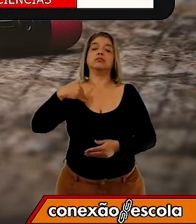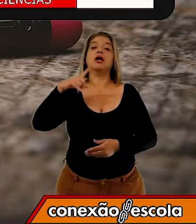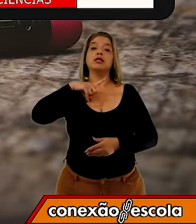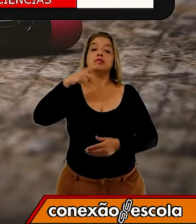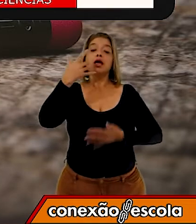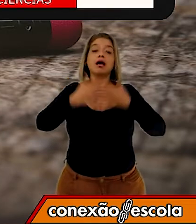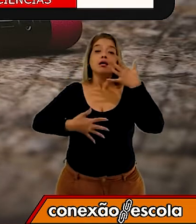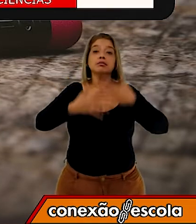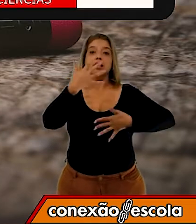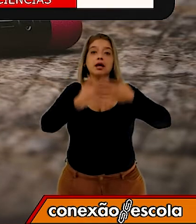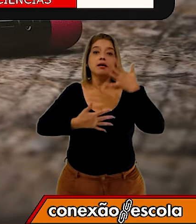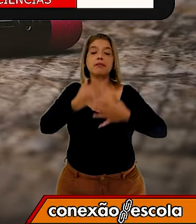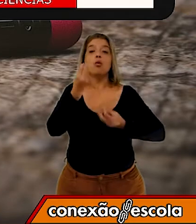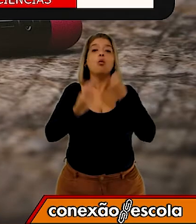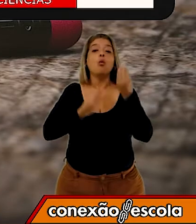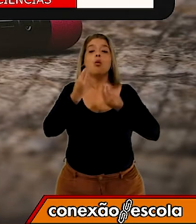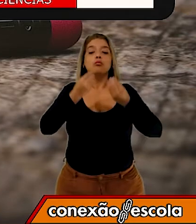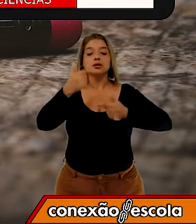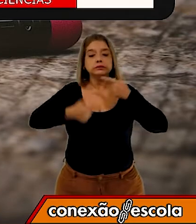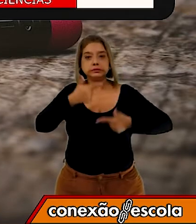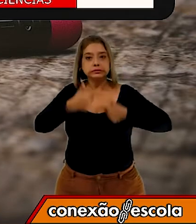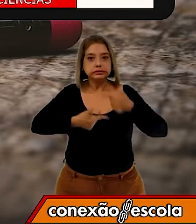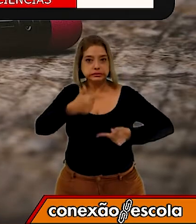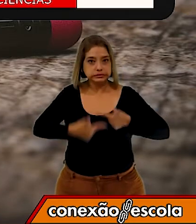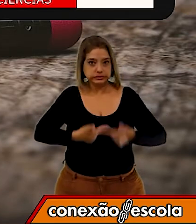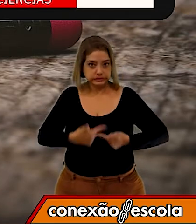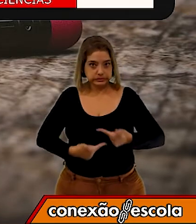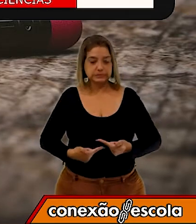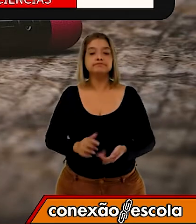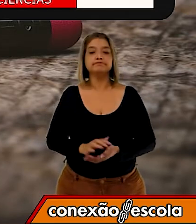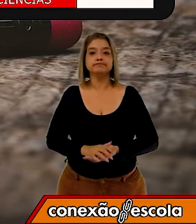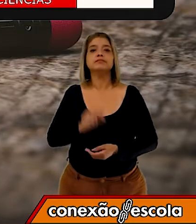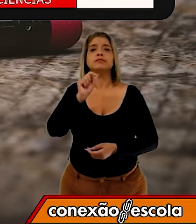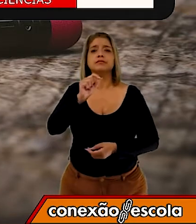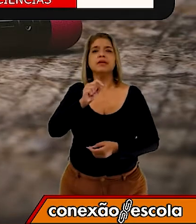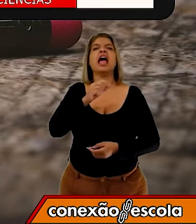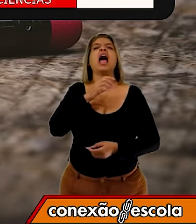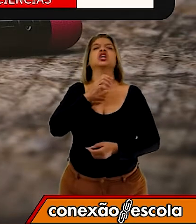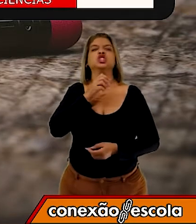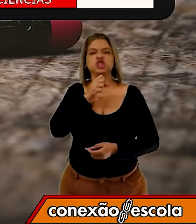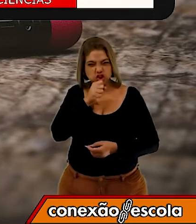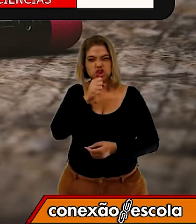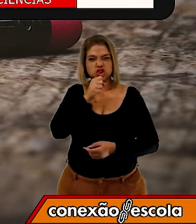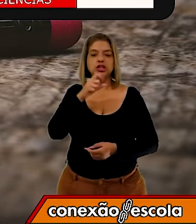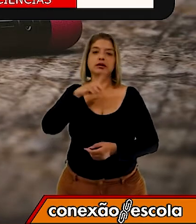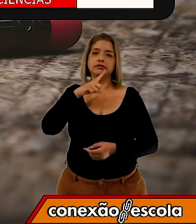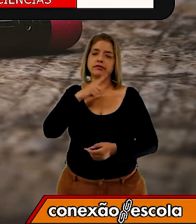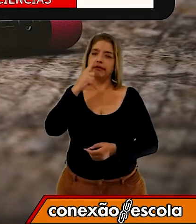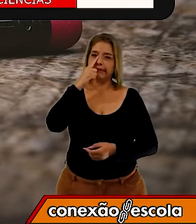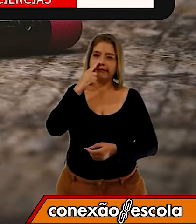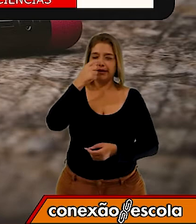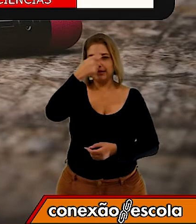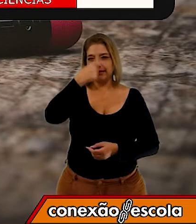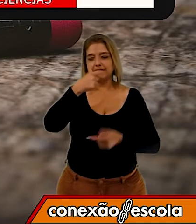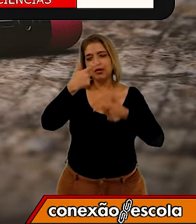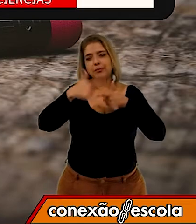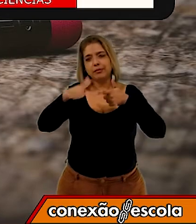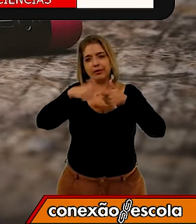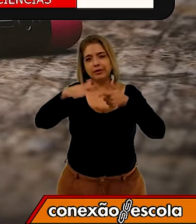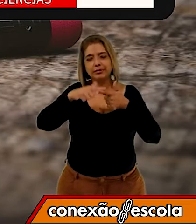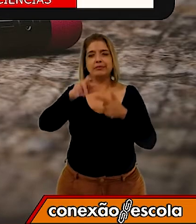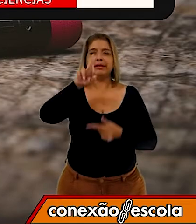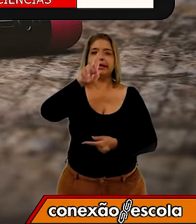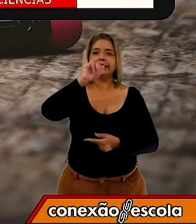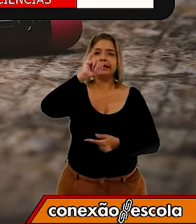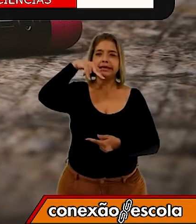atrapalhando o desempenho de suas funções, como a rinite, a bronquite